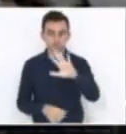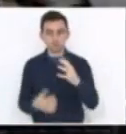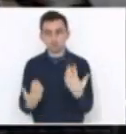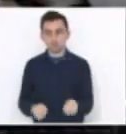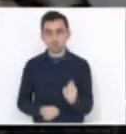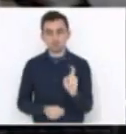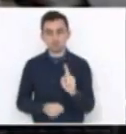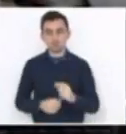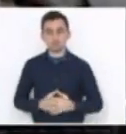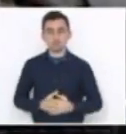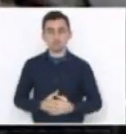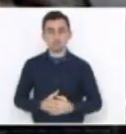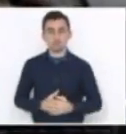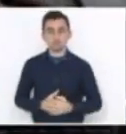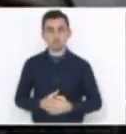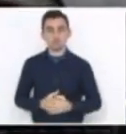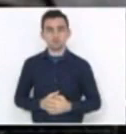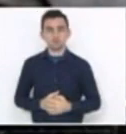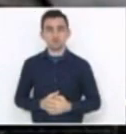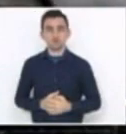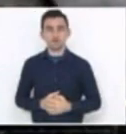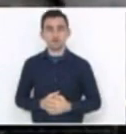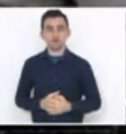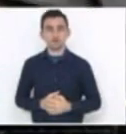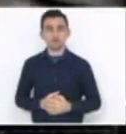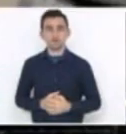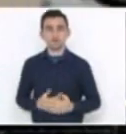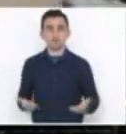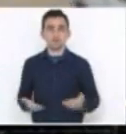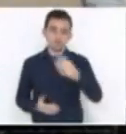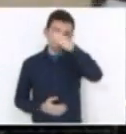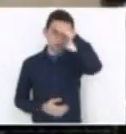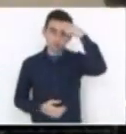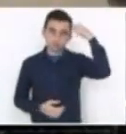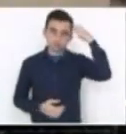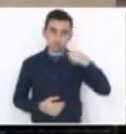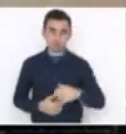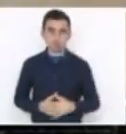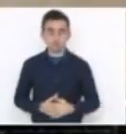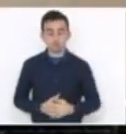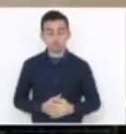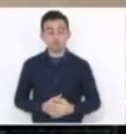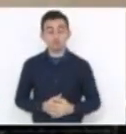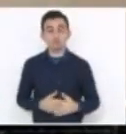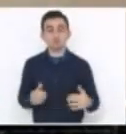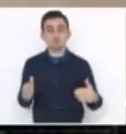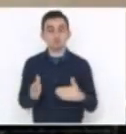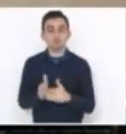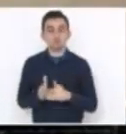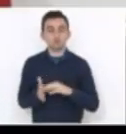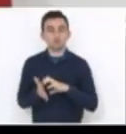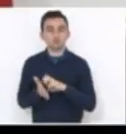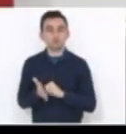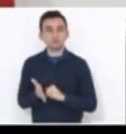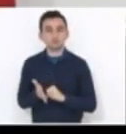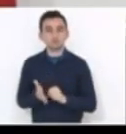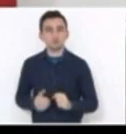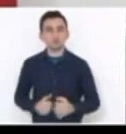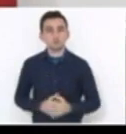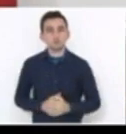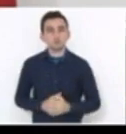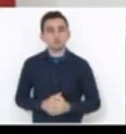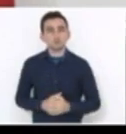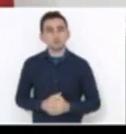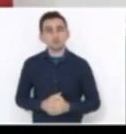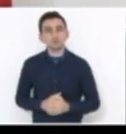Com a palavra, o deputado Darcy de Matos, líder do governo, para último inscrito para falar. Senhor presidente,